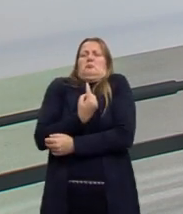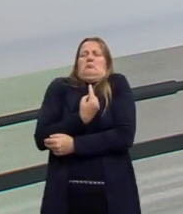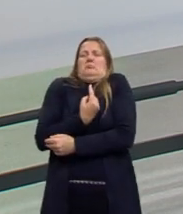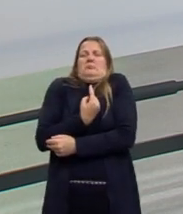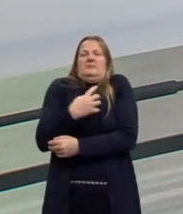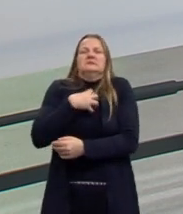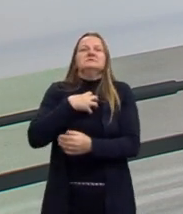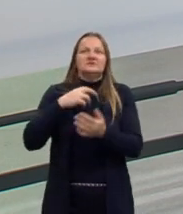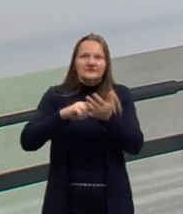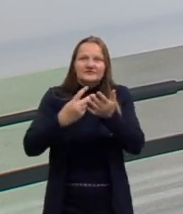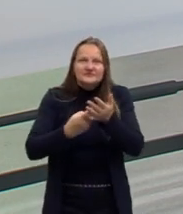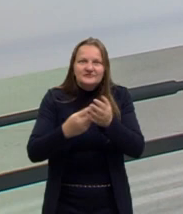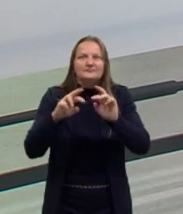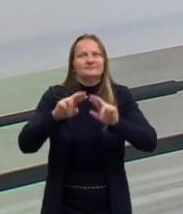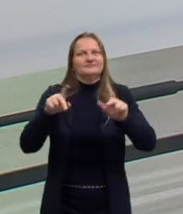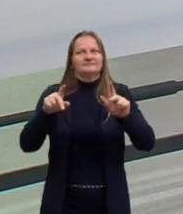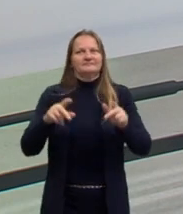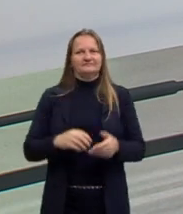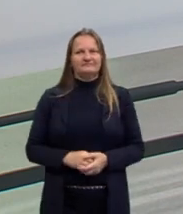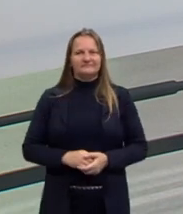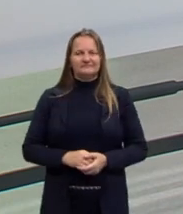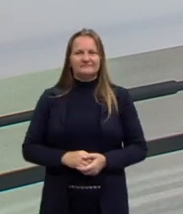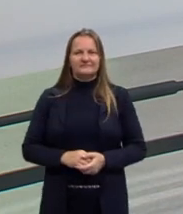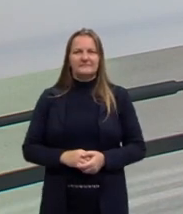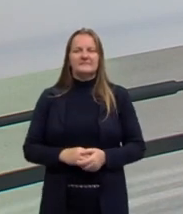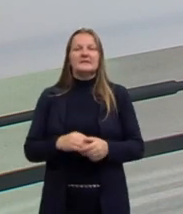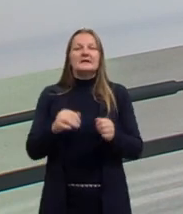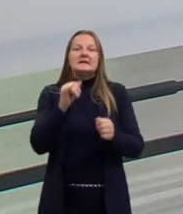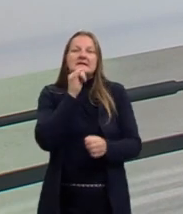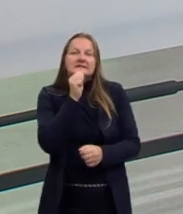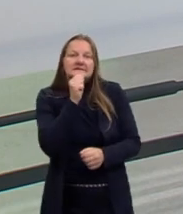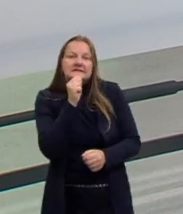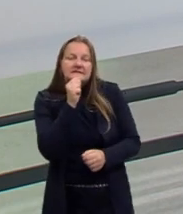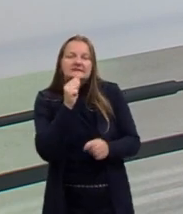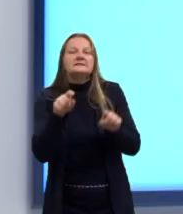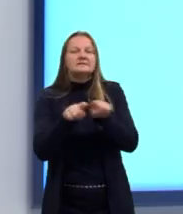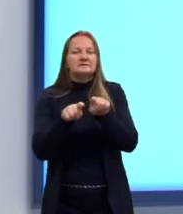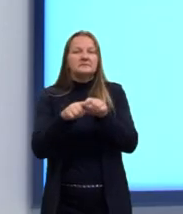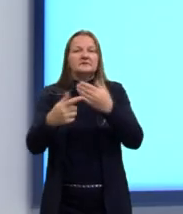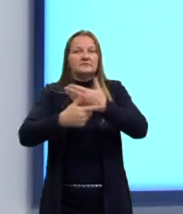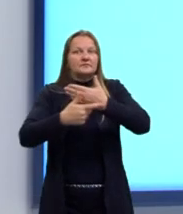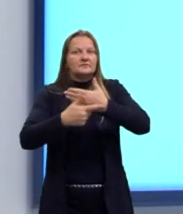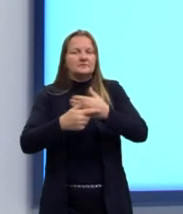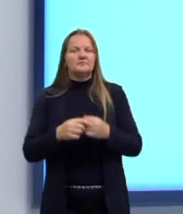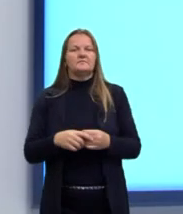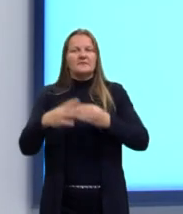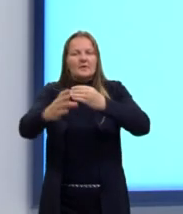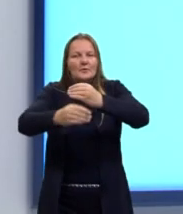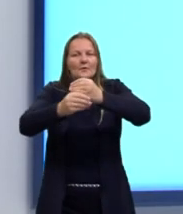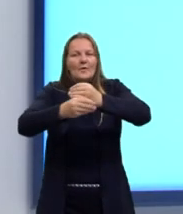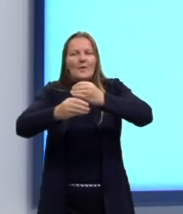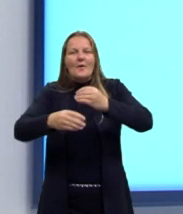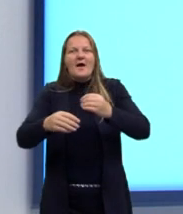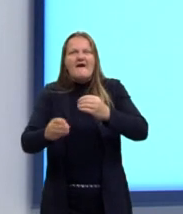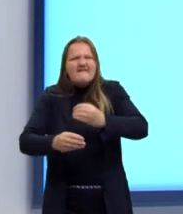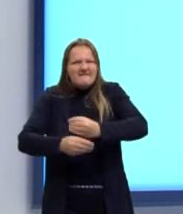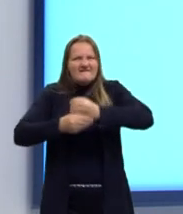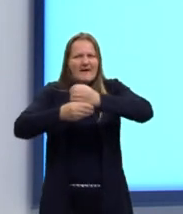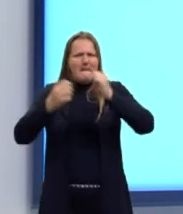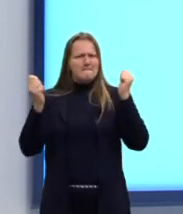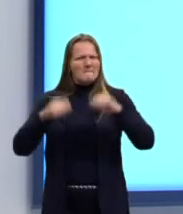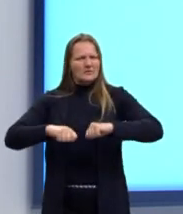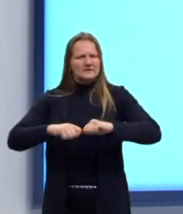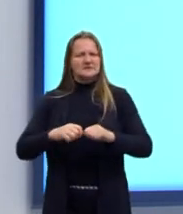intensificação dos sentimentos. Elas ainda servem para adicionar humor ou ironia ao que a gente